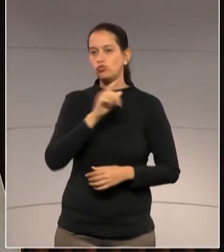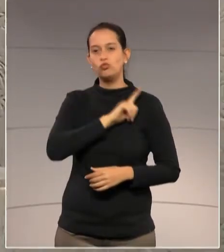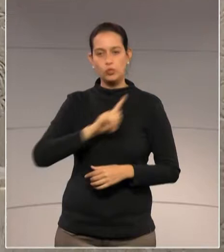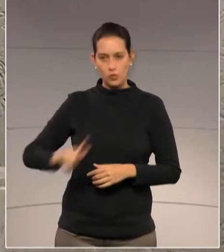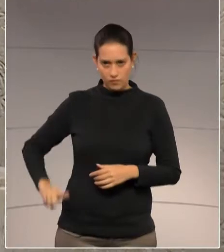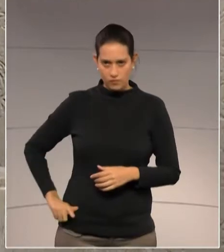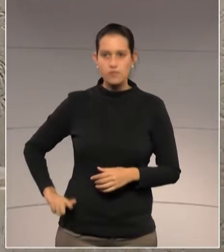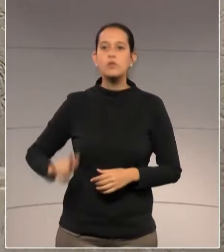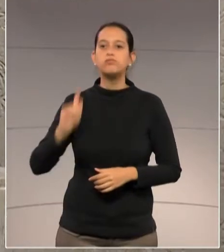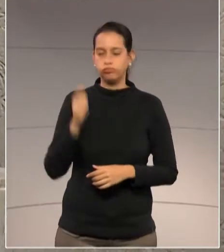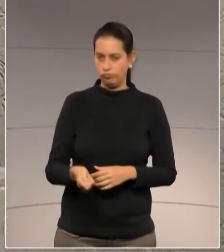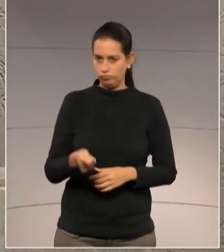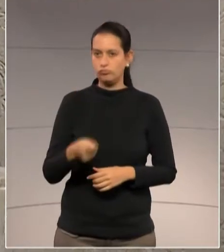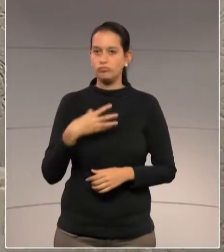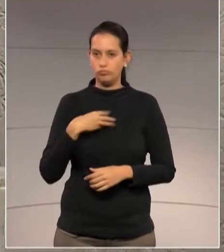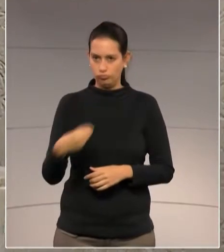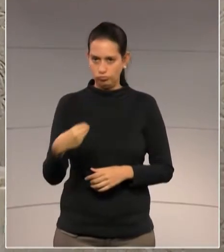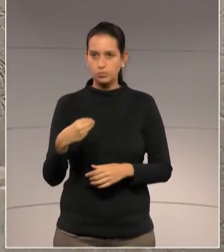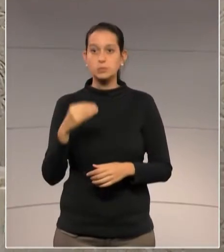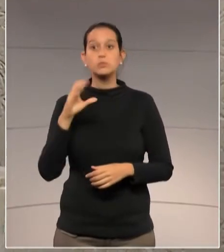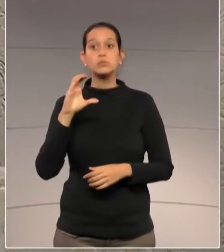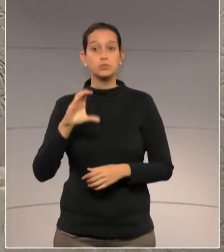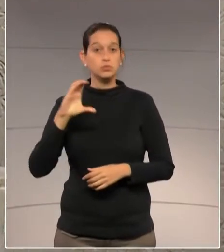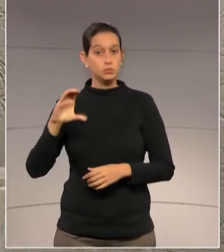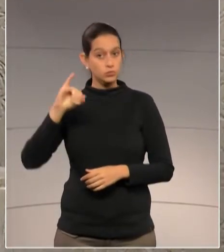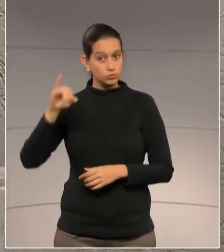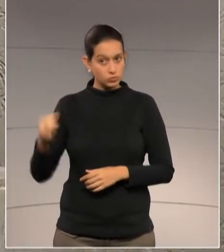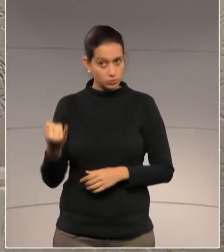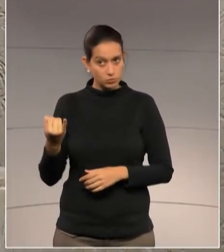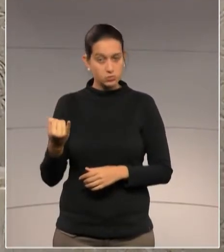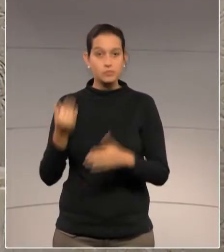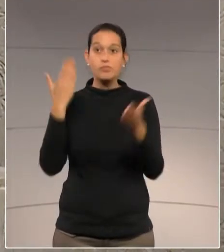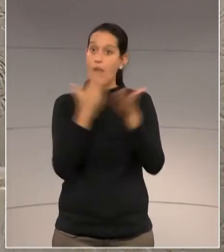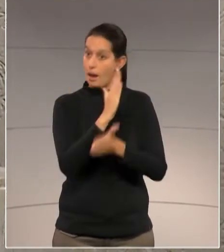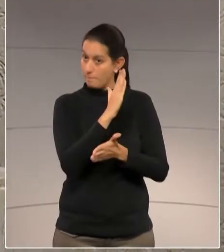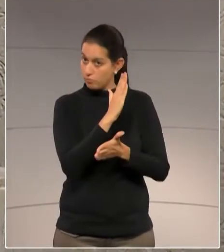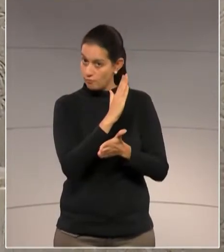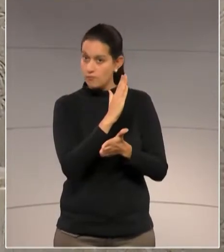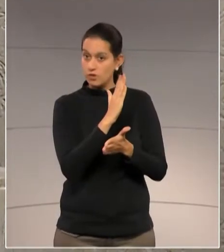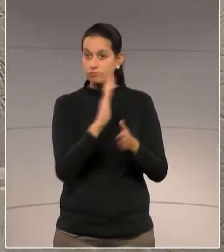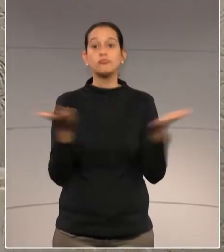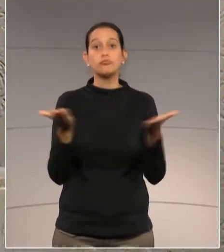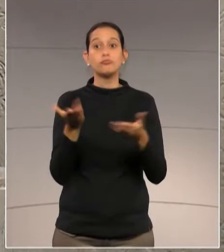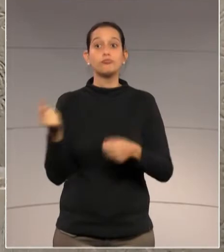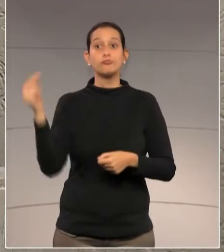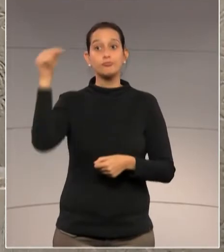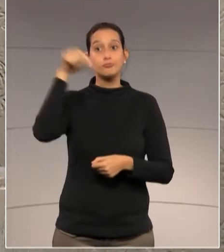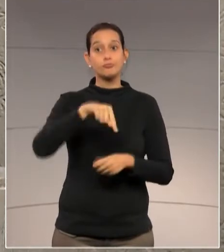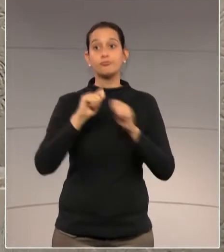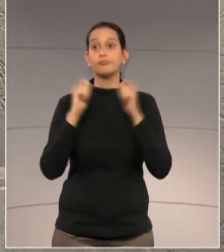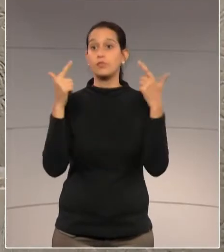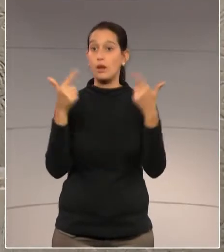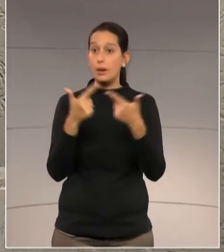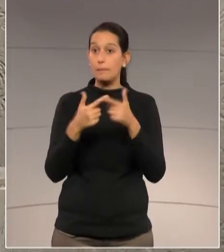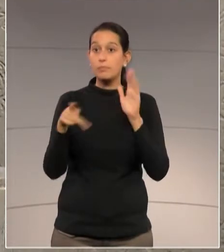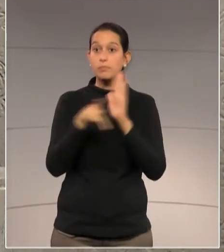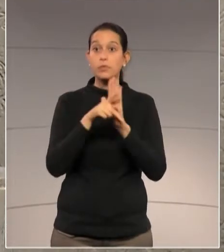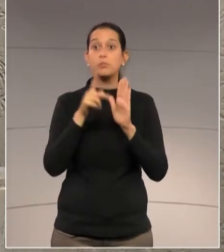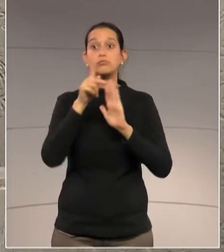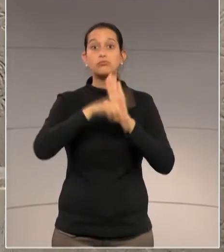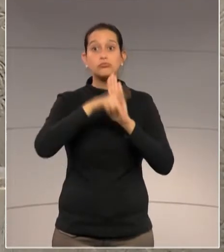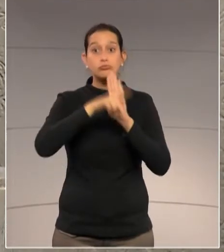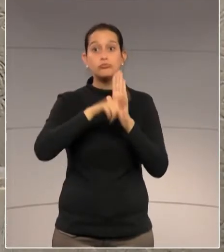plenário, aprovado quase por unanimidade da CCJ, como o maior projeto de investimentos da história do nosso estado.